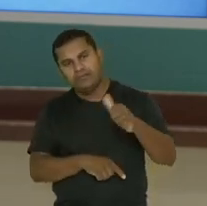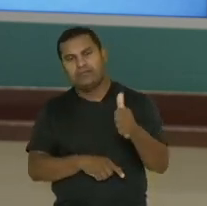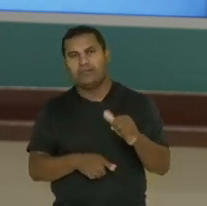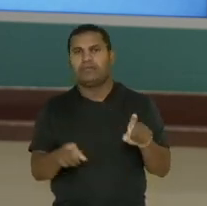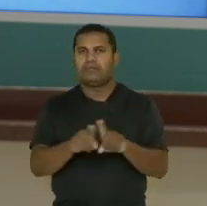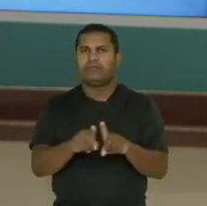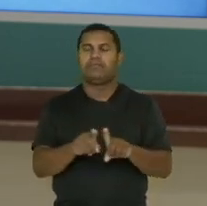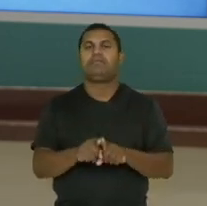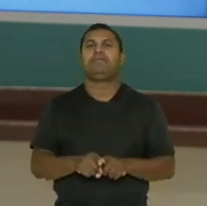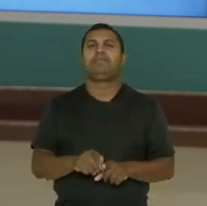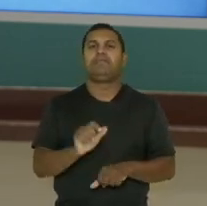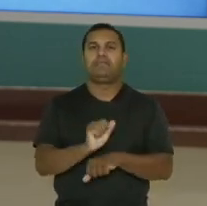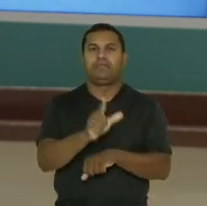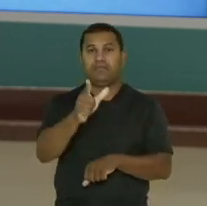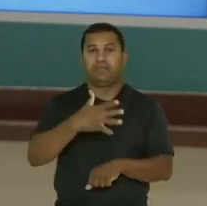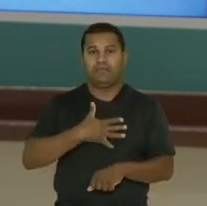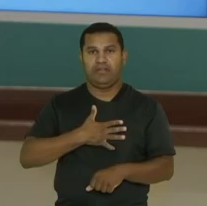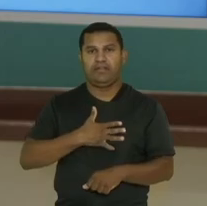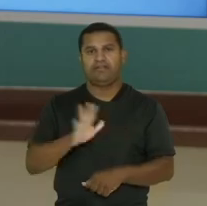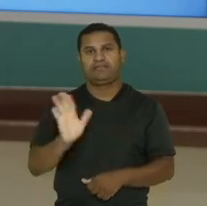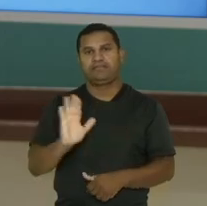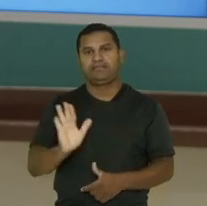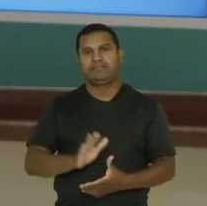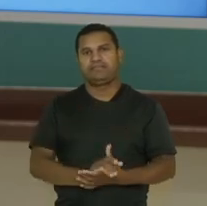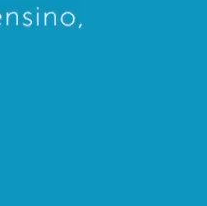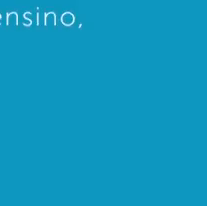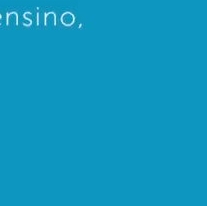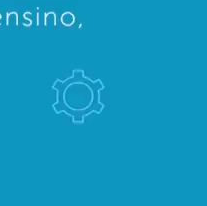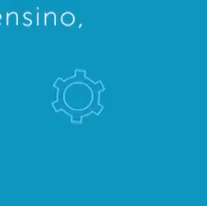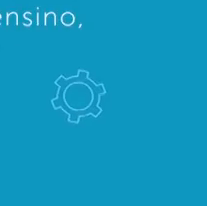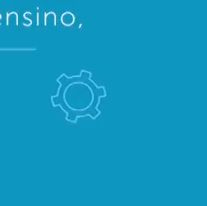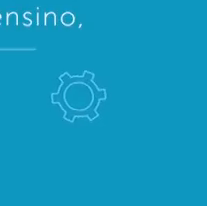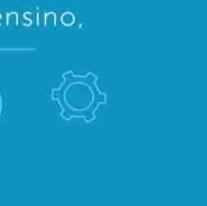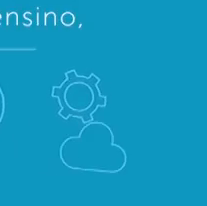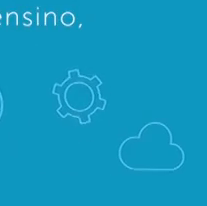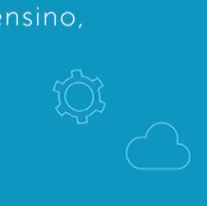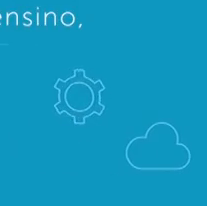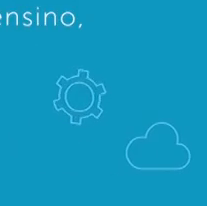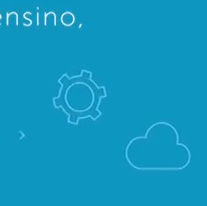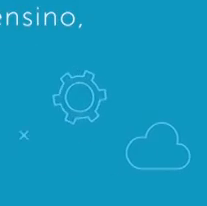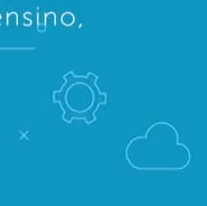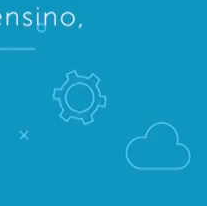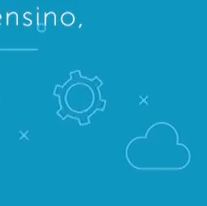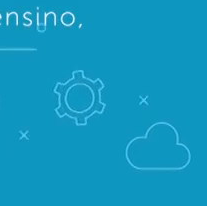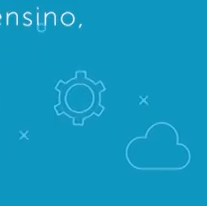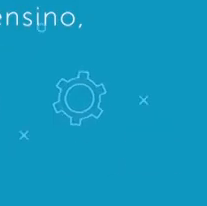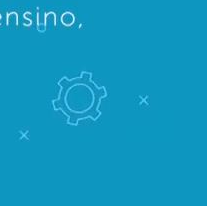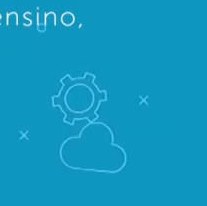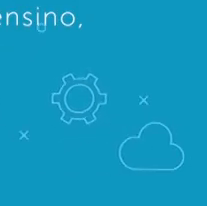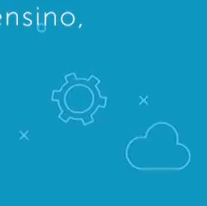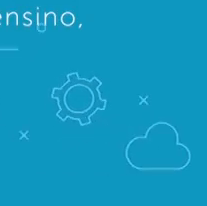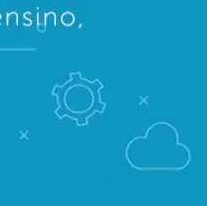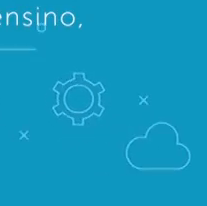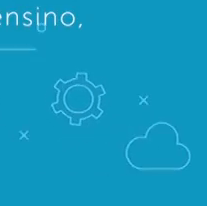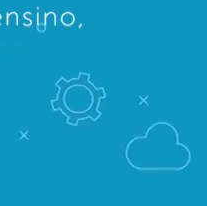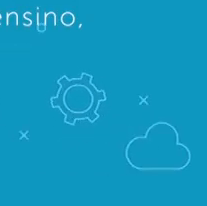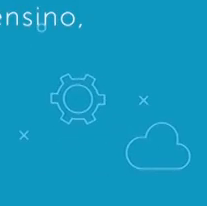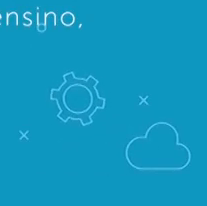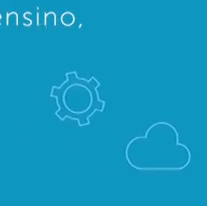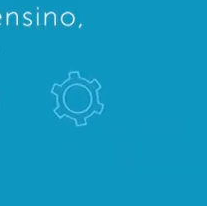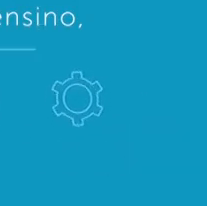Espero que vocês tenham gostado. Até breve! Tchau! Tchau! Tchau,